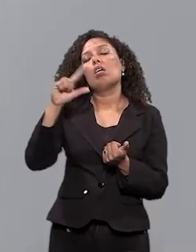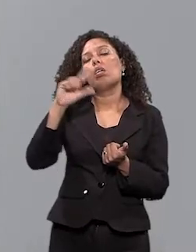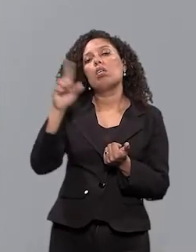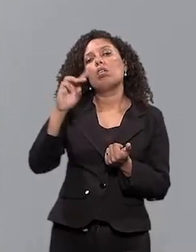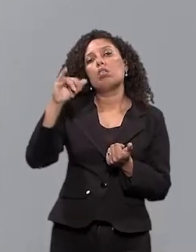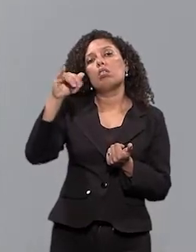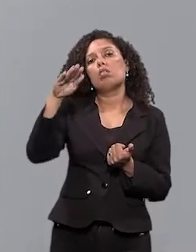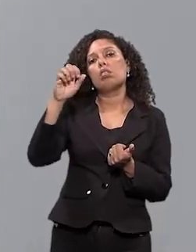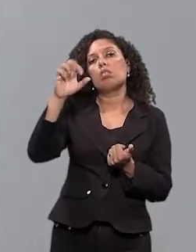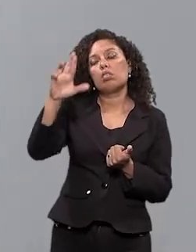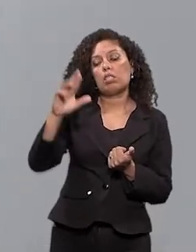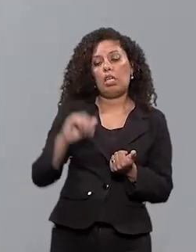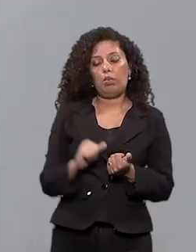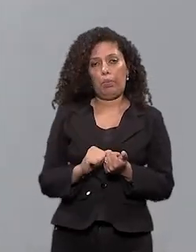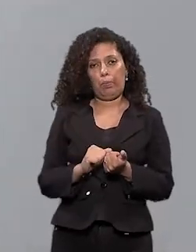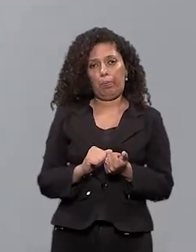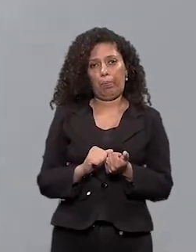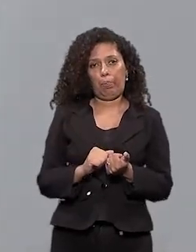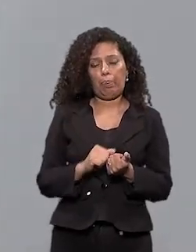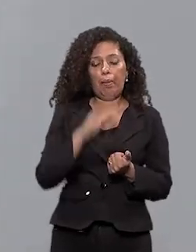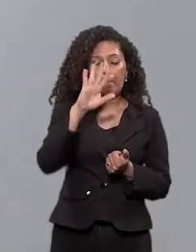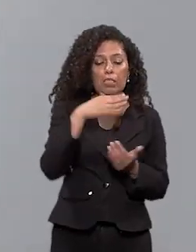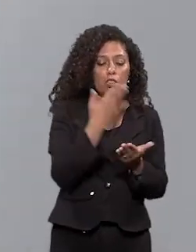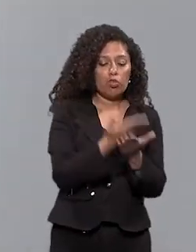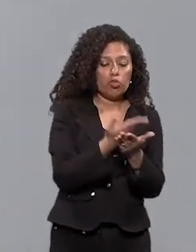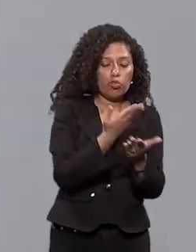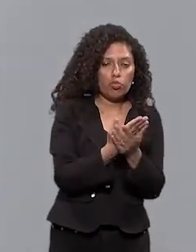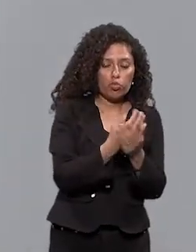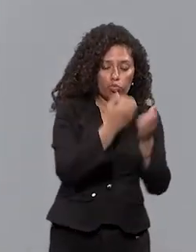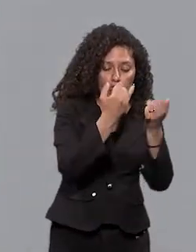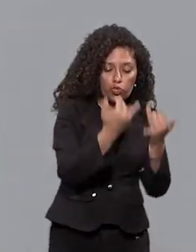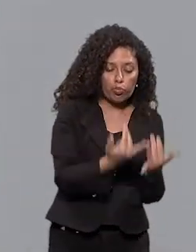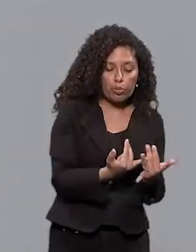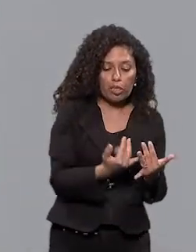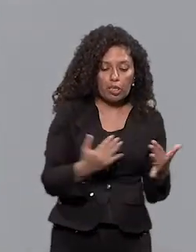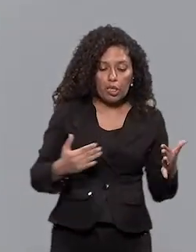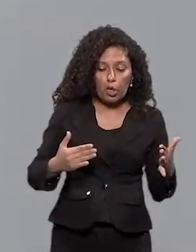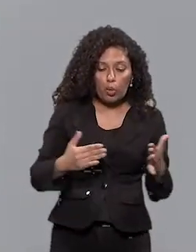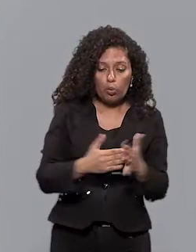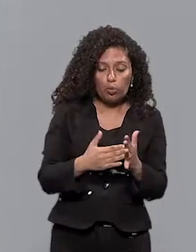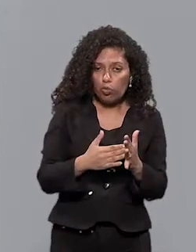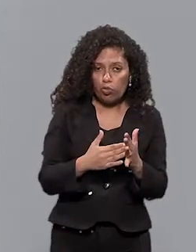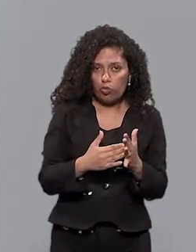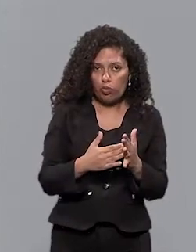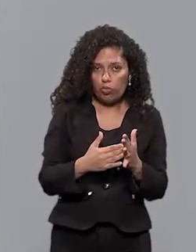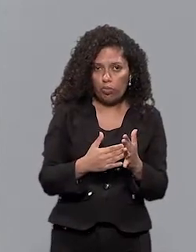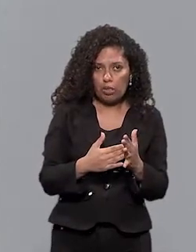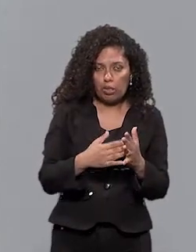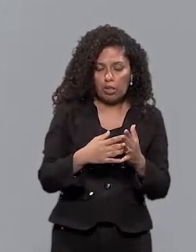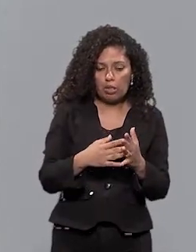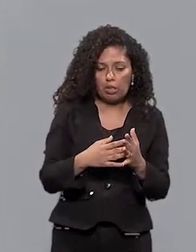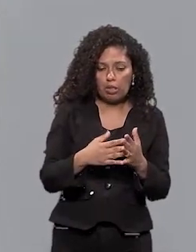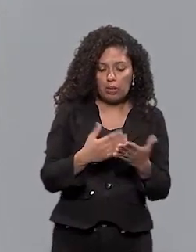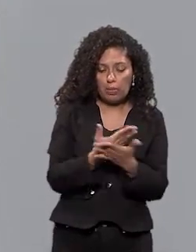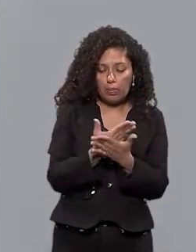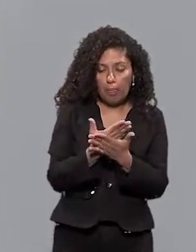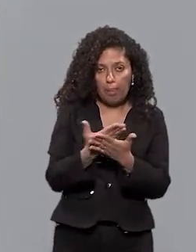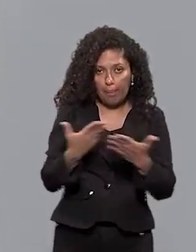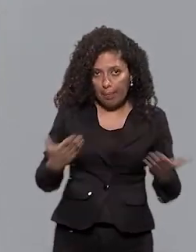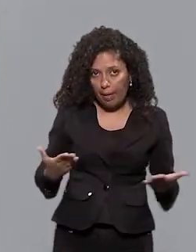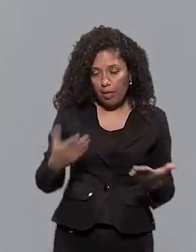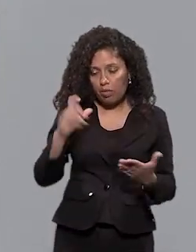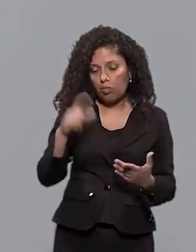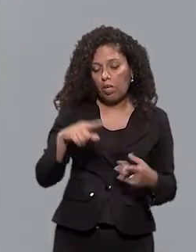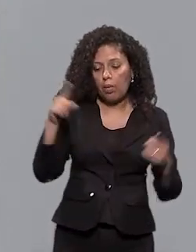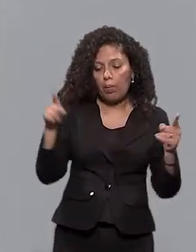musical É a última memória que uma pessoa perde Durante o processo de perda de